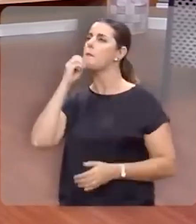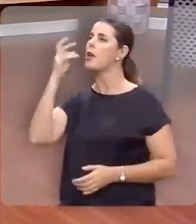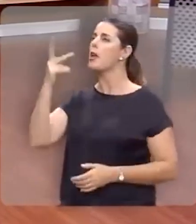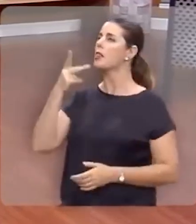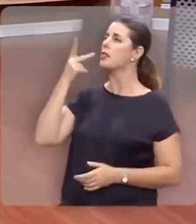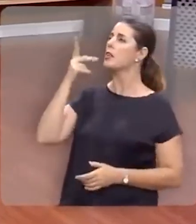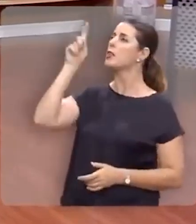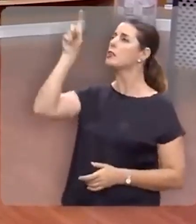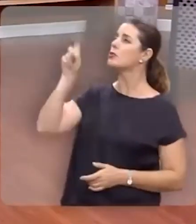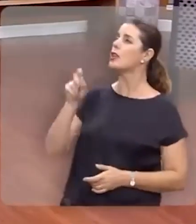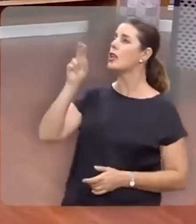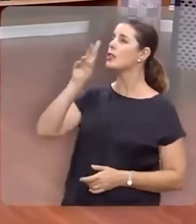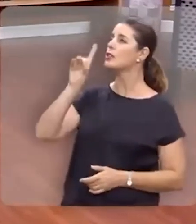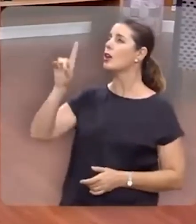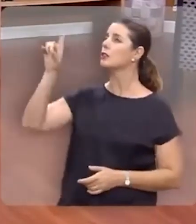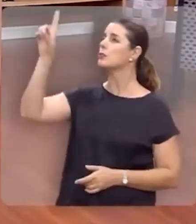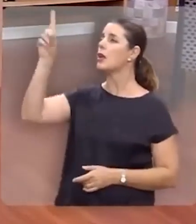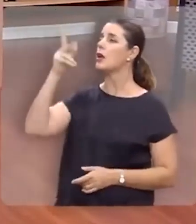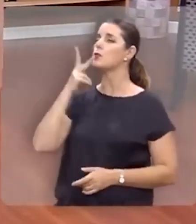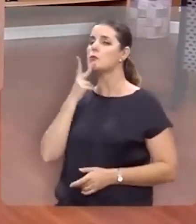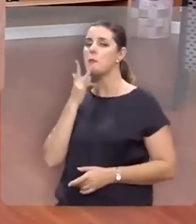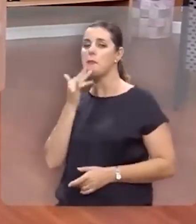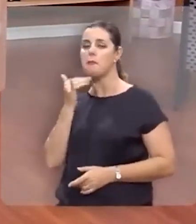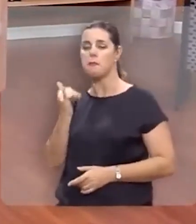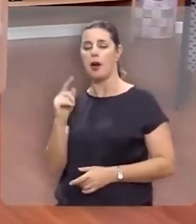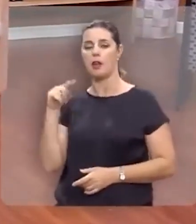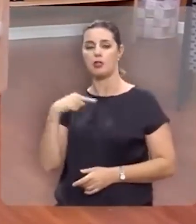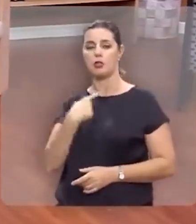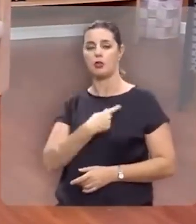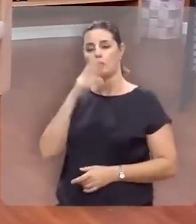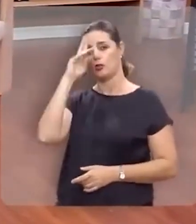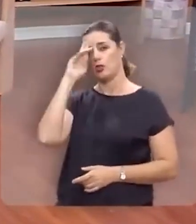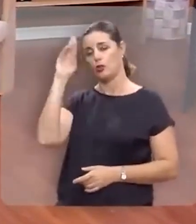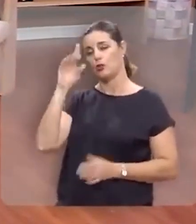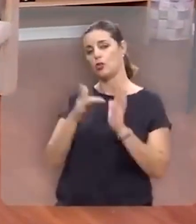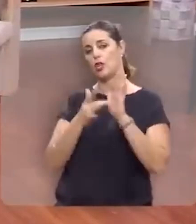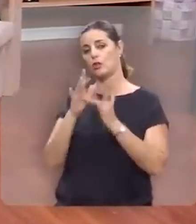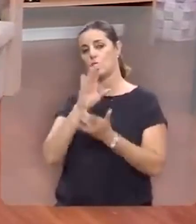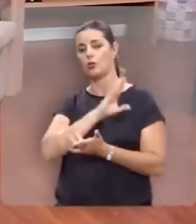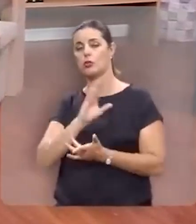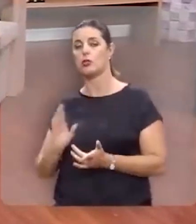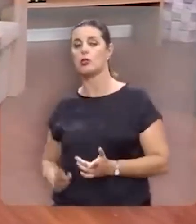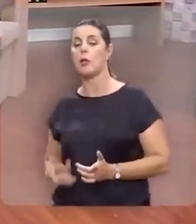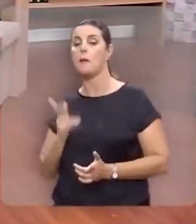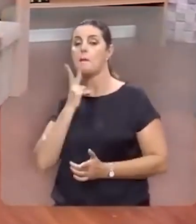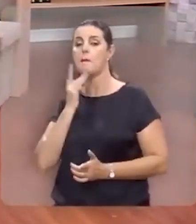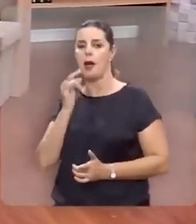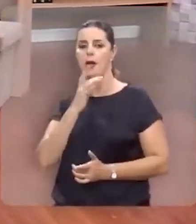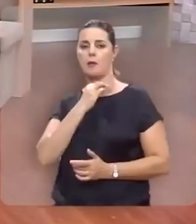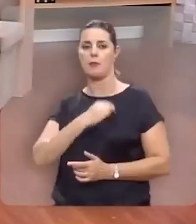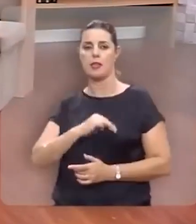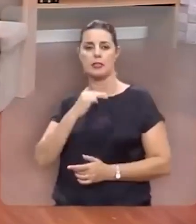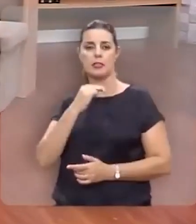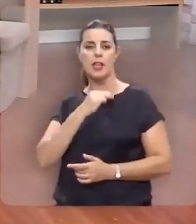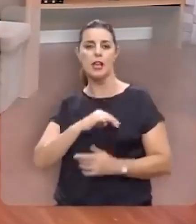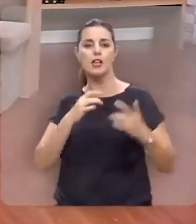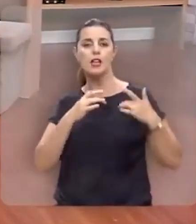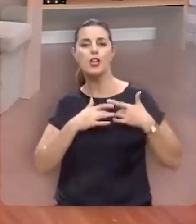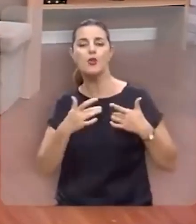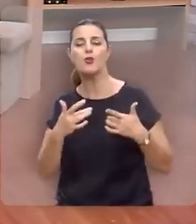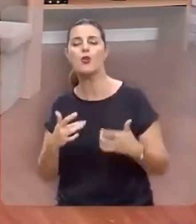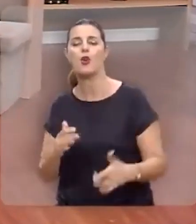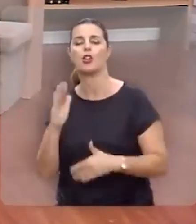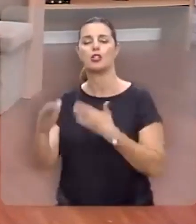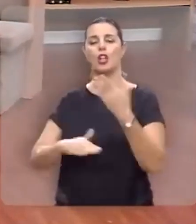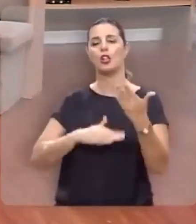bendito seja o Deus e Pai de nosso Senhor Jesus Cristo, o Pai de misericórdias e o Deus